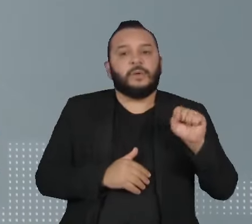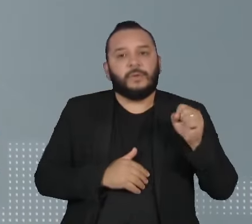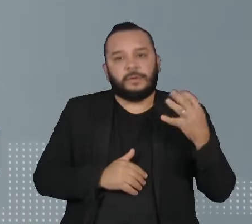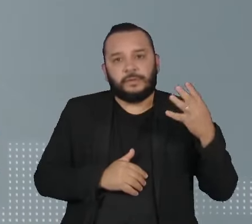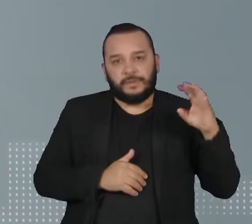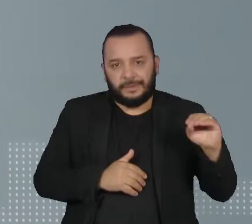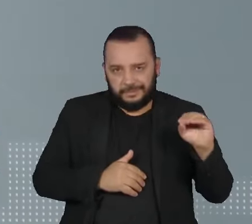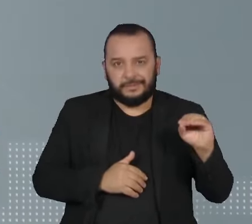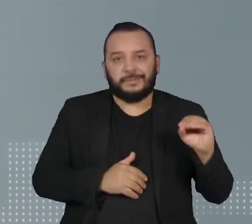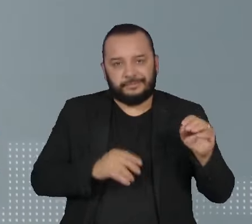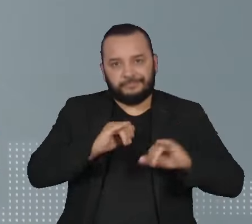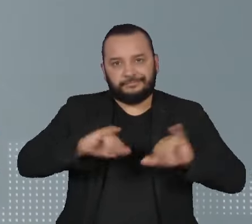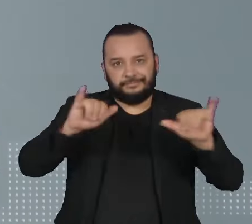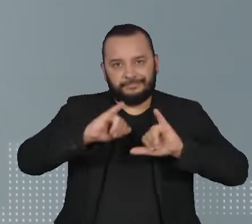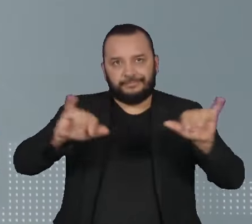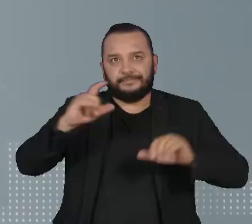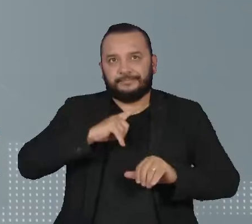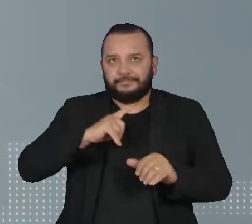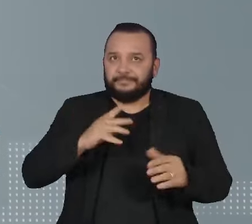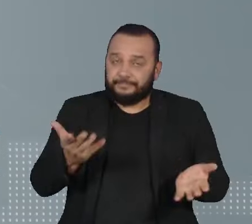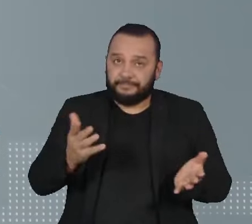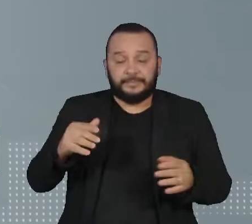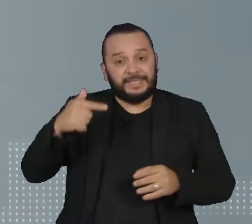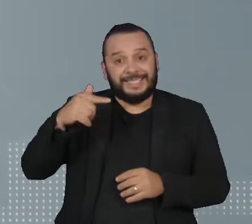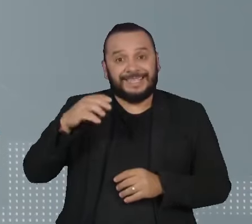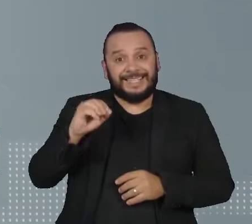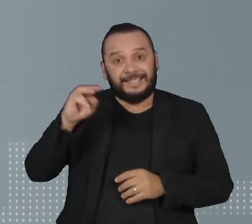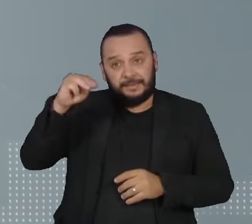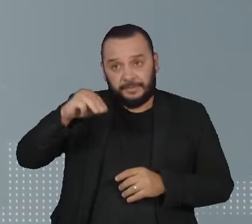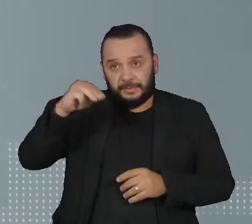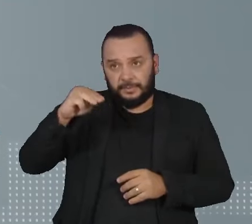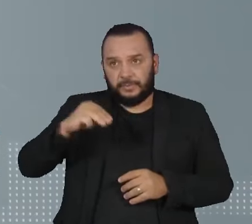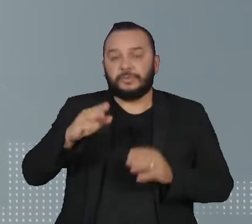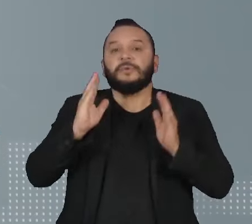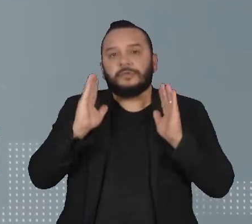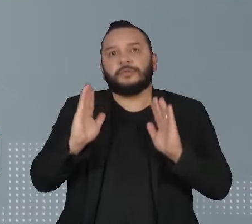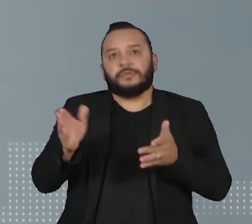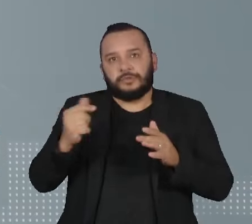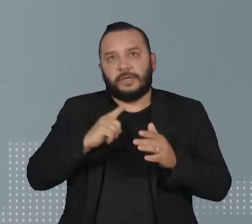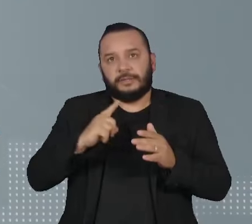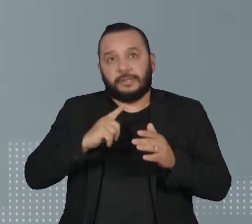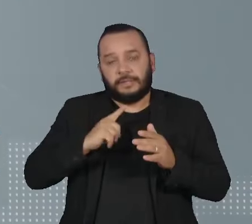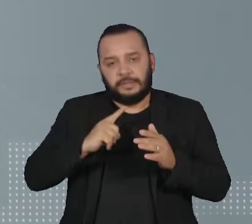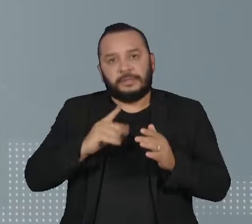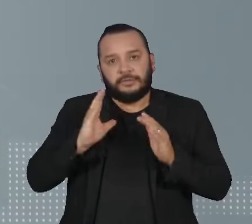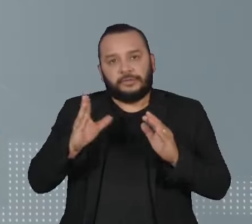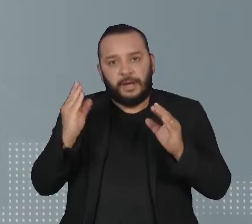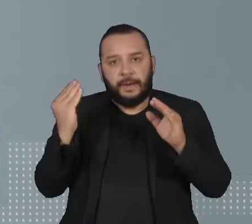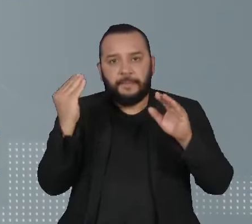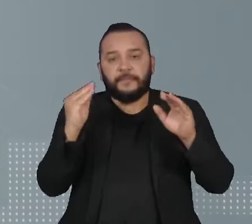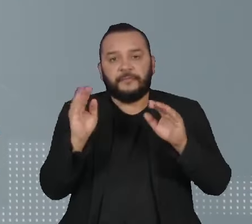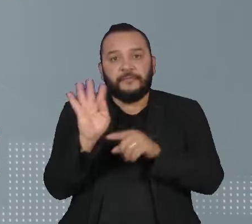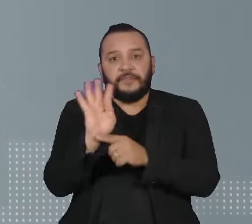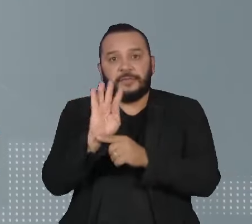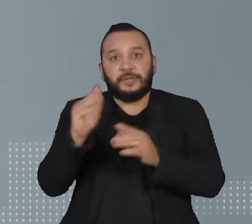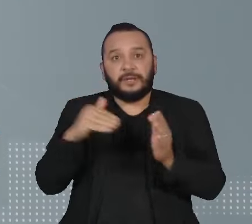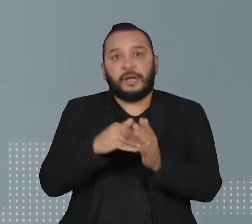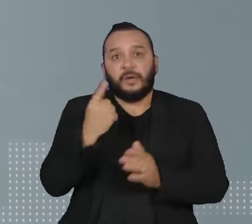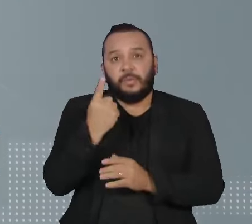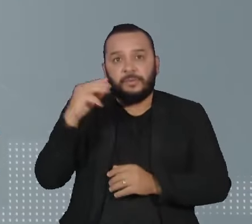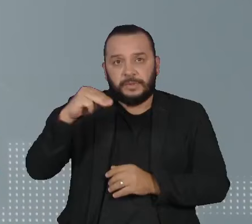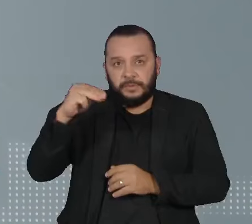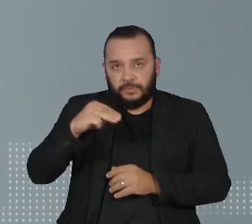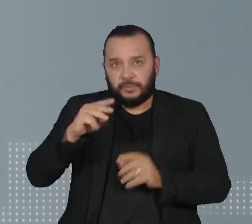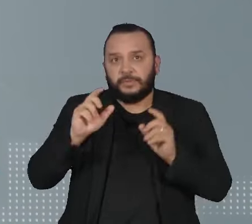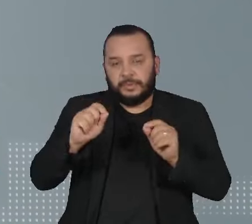disso, haverá a veiculação de 70 minutos diários em inserções de até um minuto, inclusive aos domingos, para os